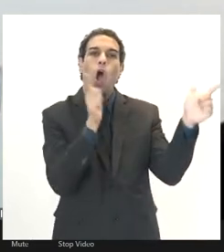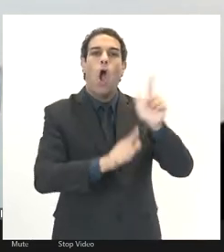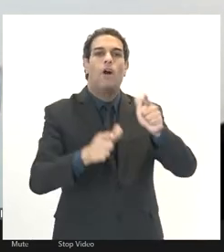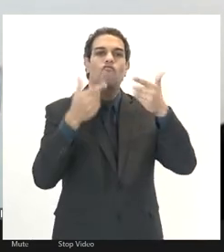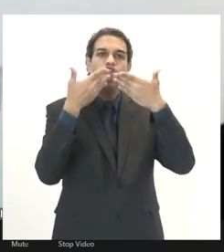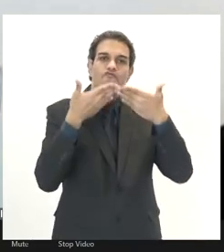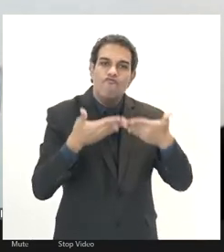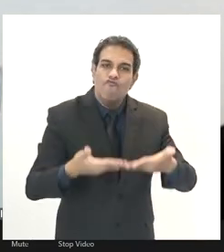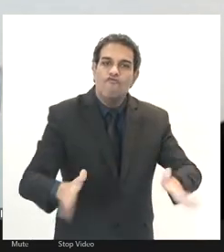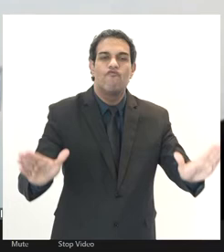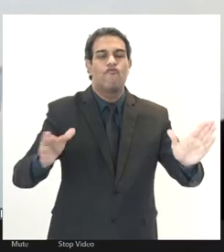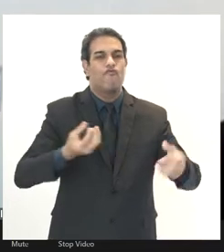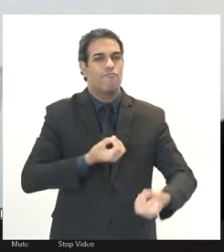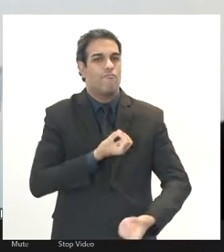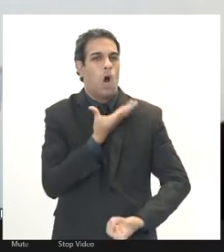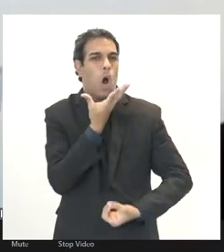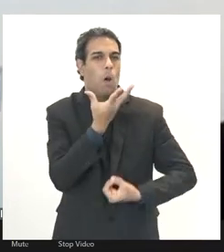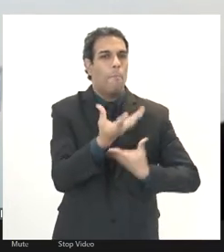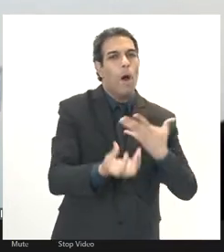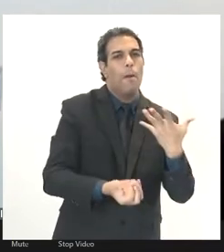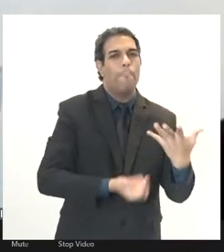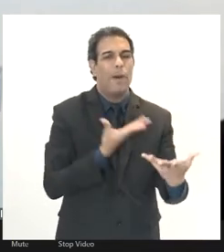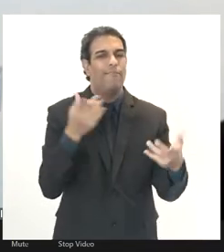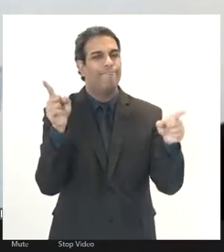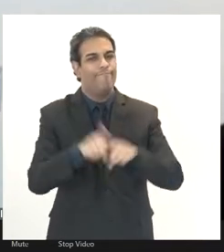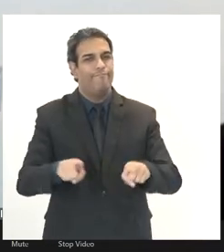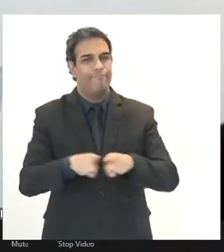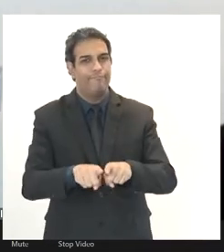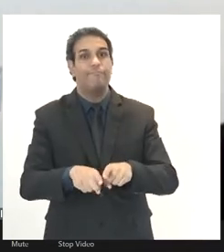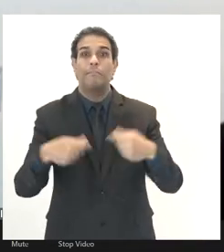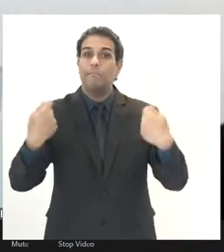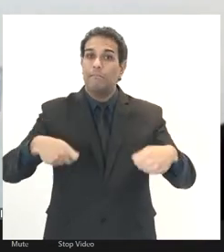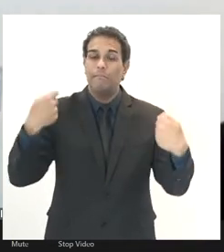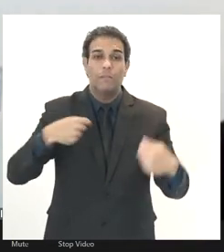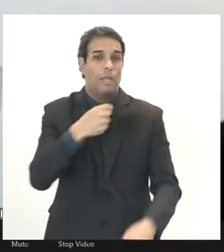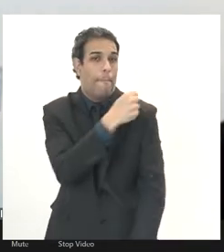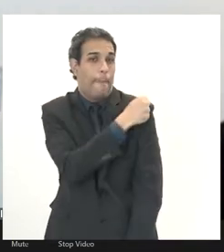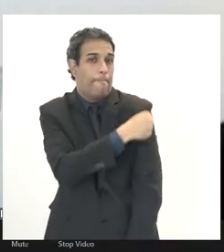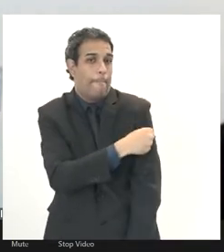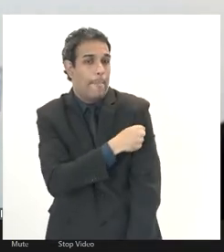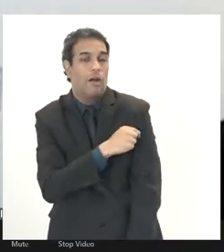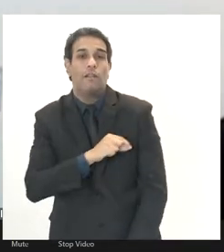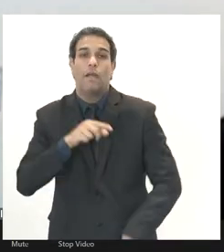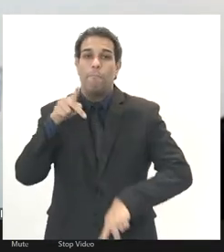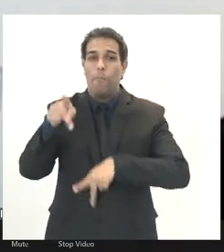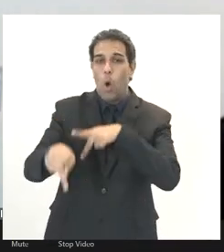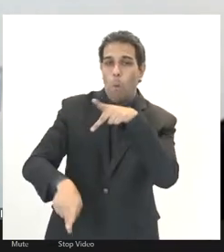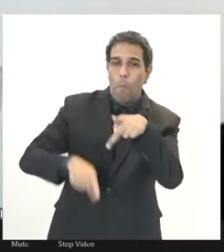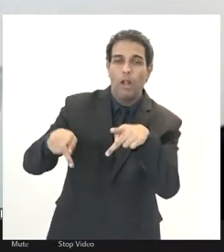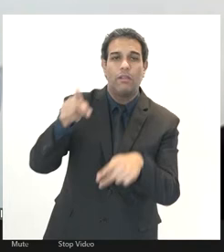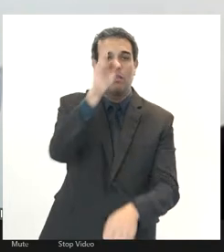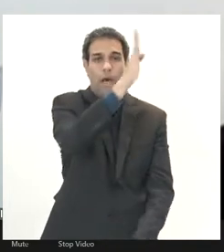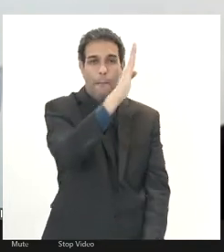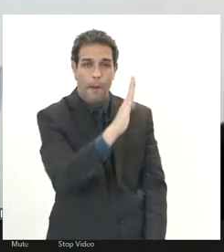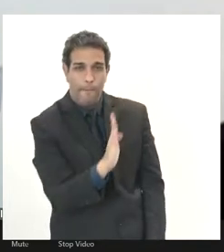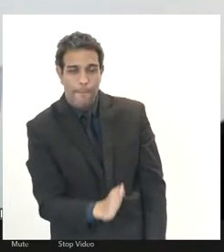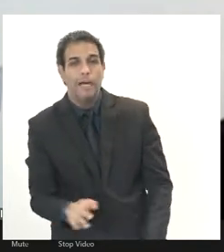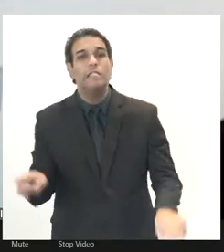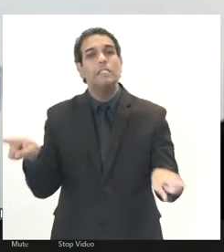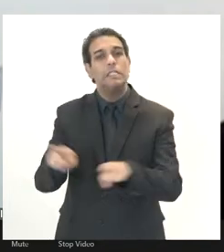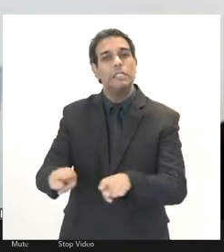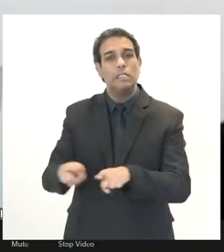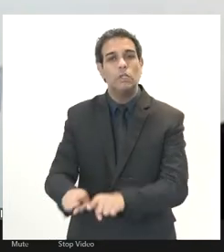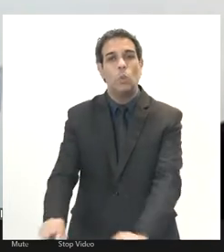seus argumentos. Que seja feita a vacinação de toda a população. Que sejam feitos